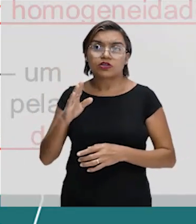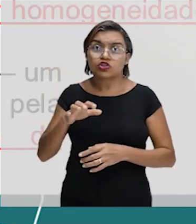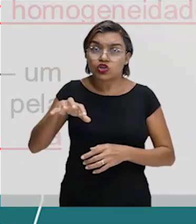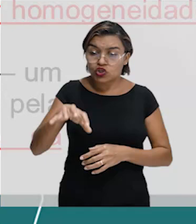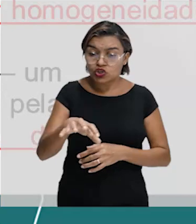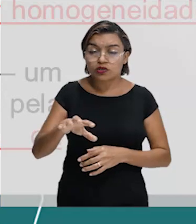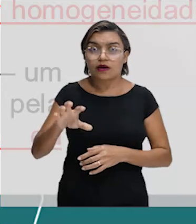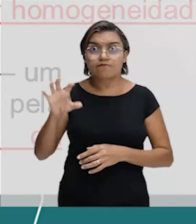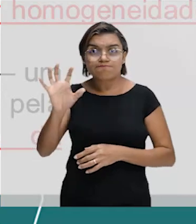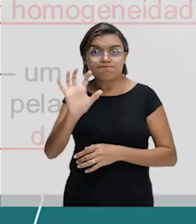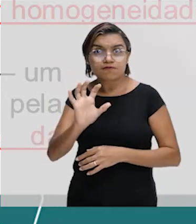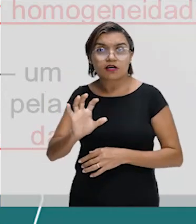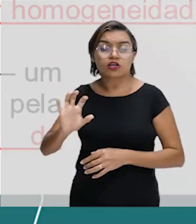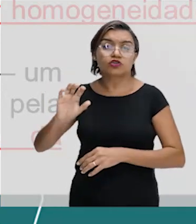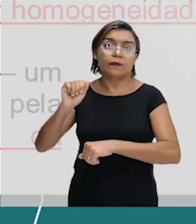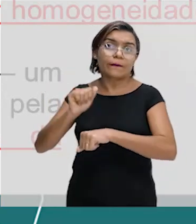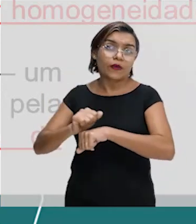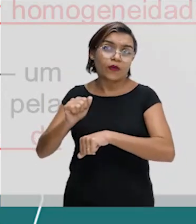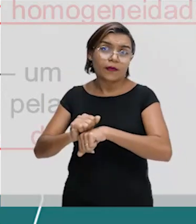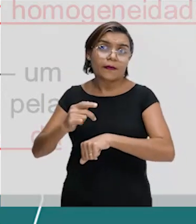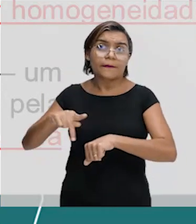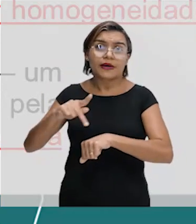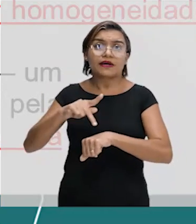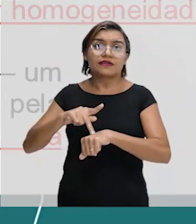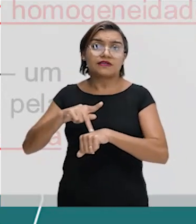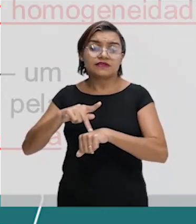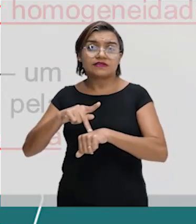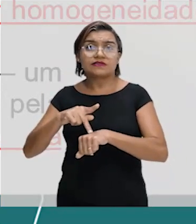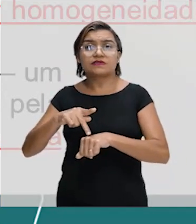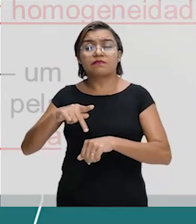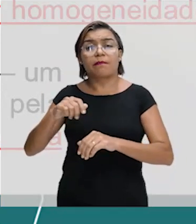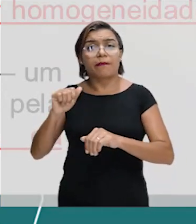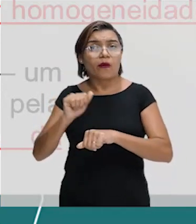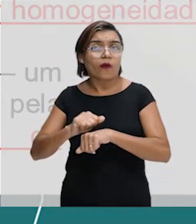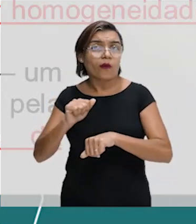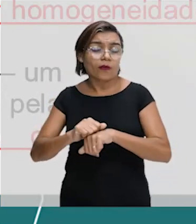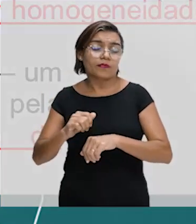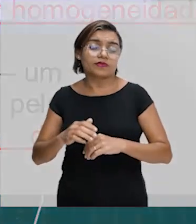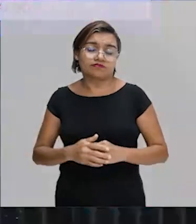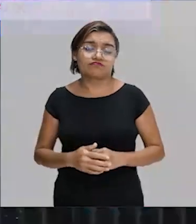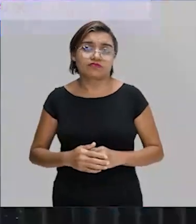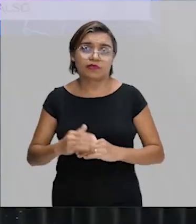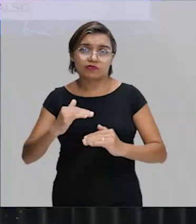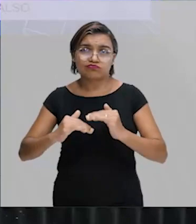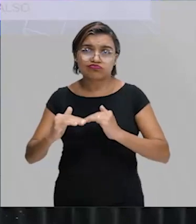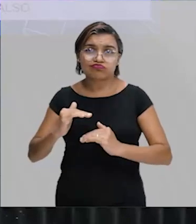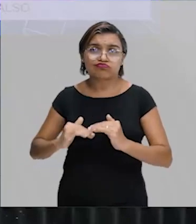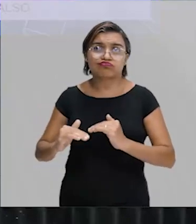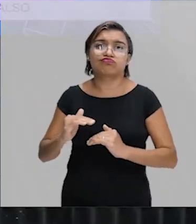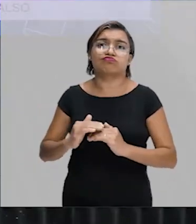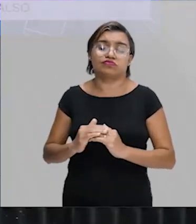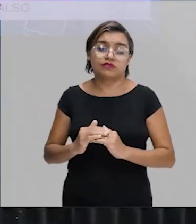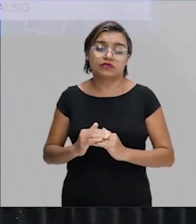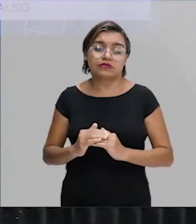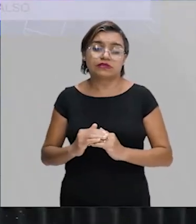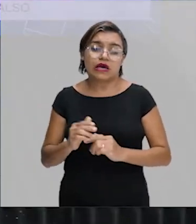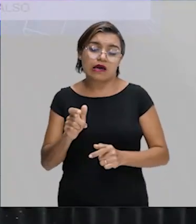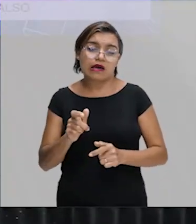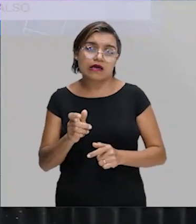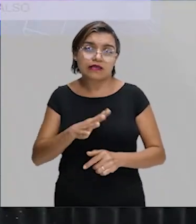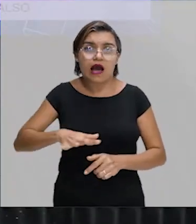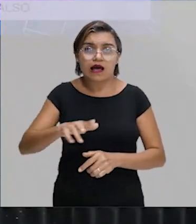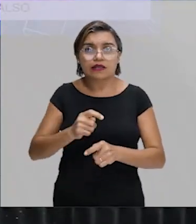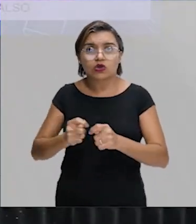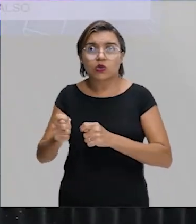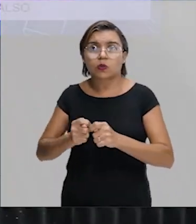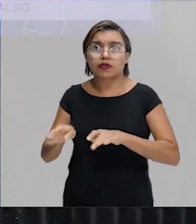pobres, em países mais subdesenvolvidos. Países com problemas sociais, econômicos e históricos. Então, isso